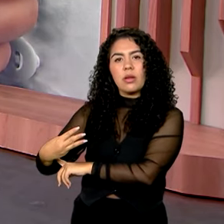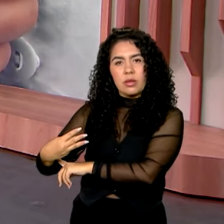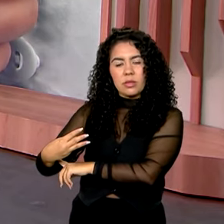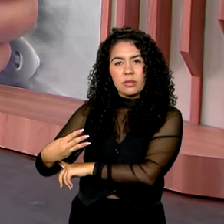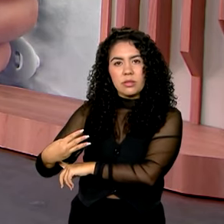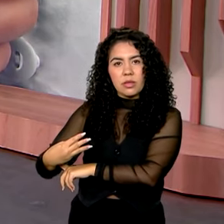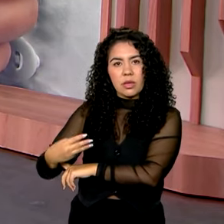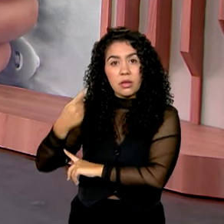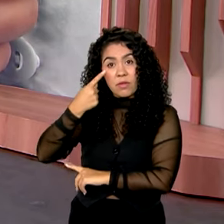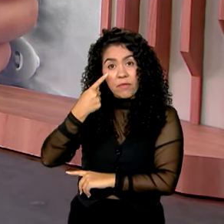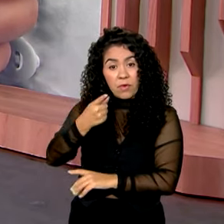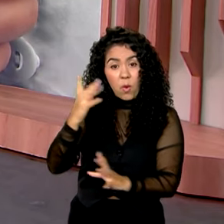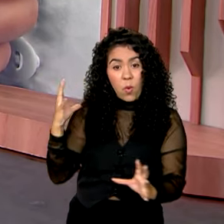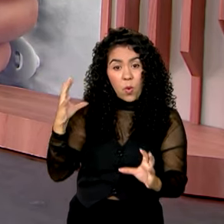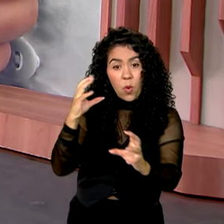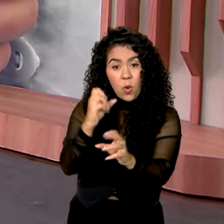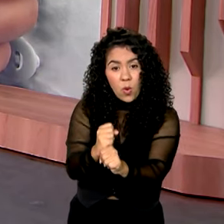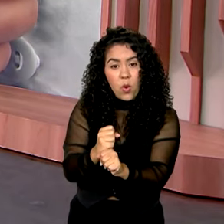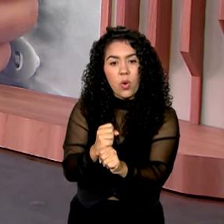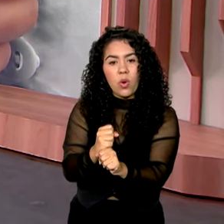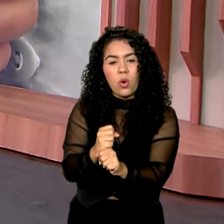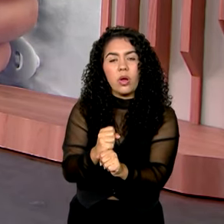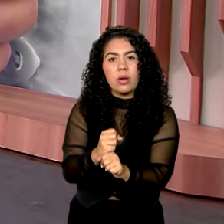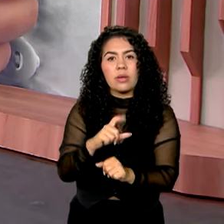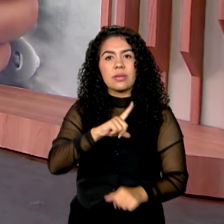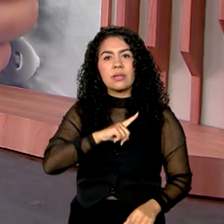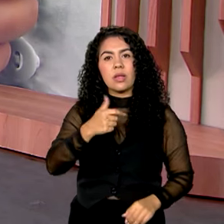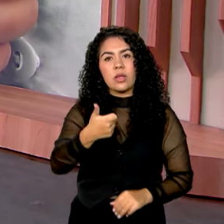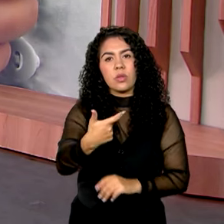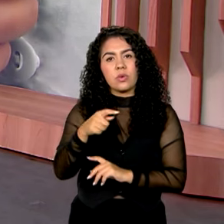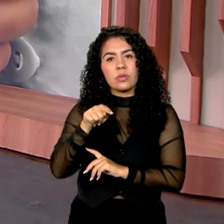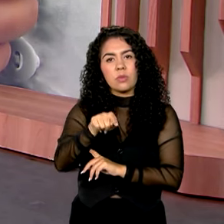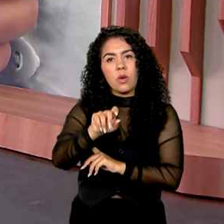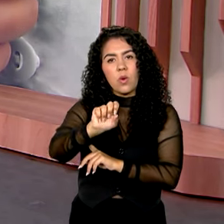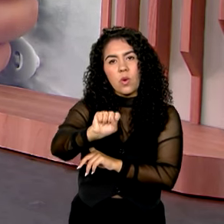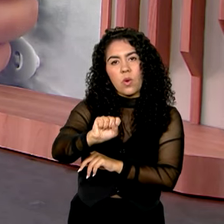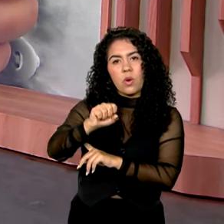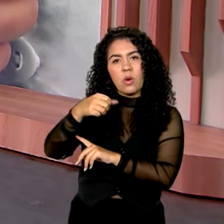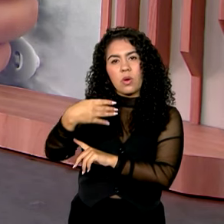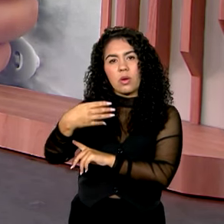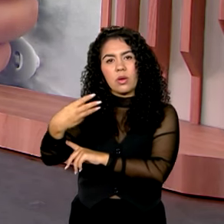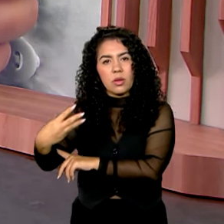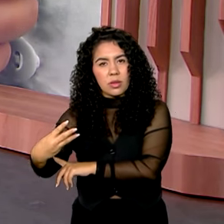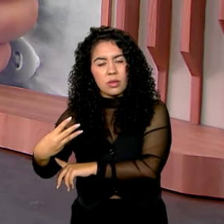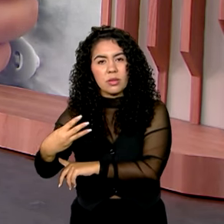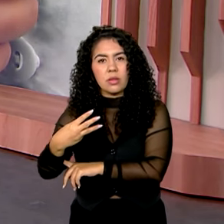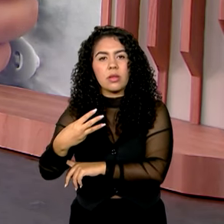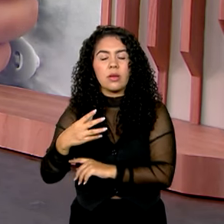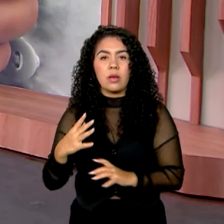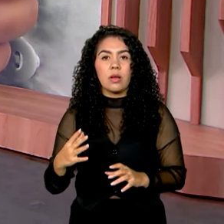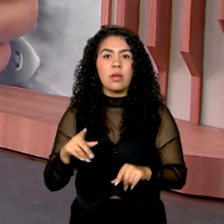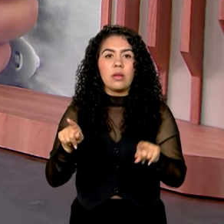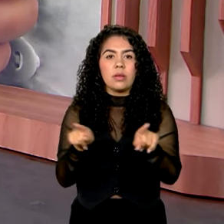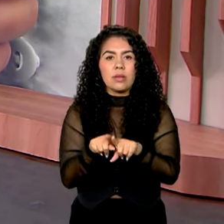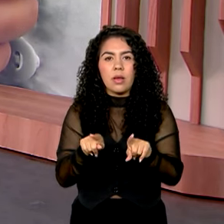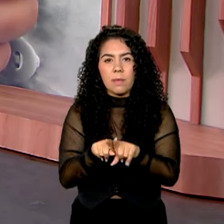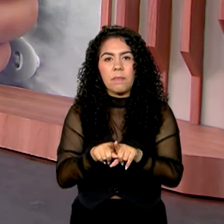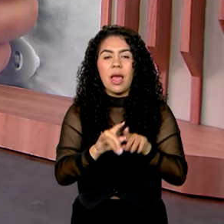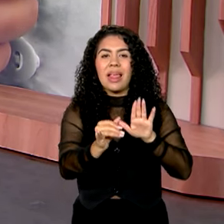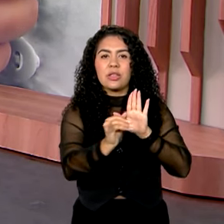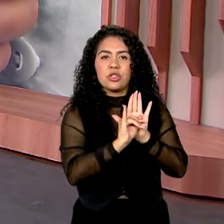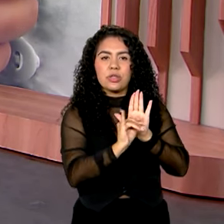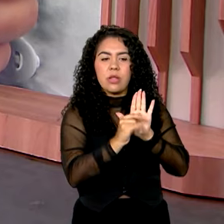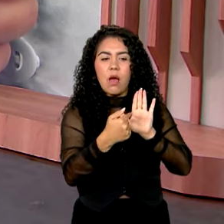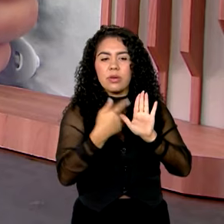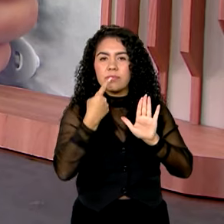como você está vendo aí na sua tela congelado, e passou aí para quase 25 mil. Com o mais recente edital